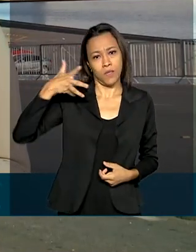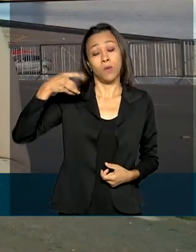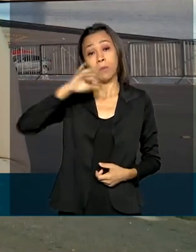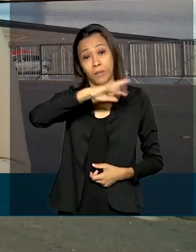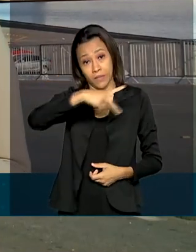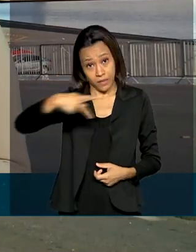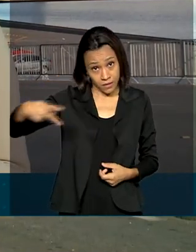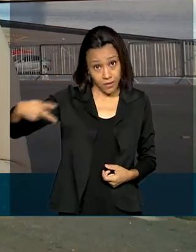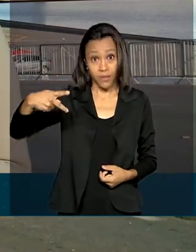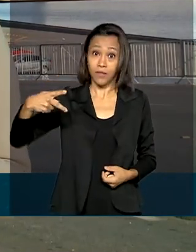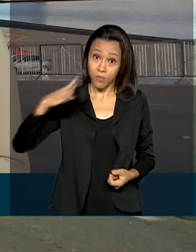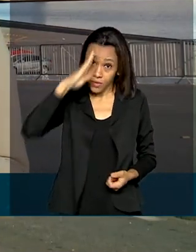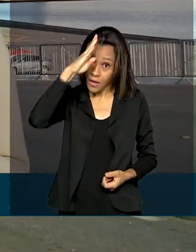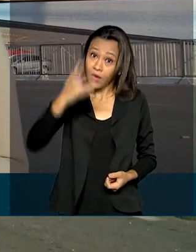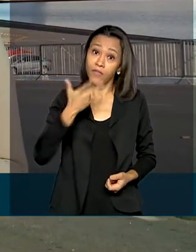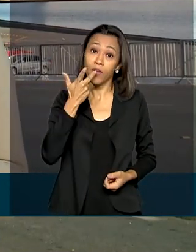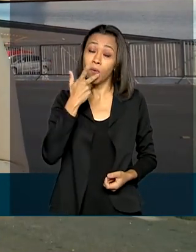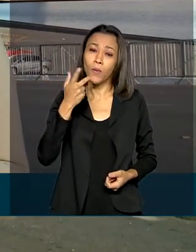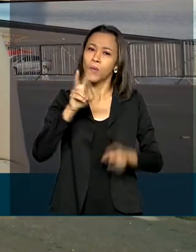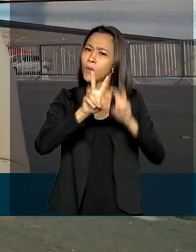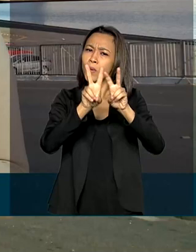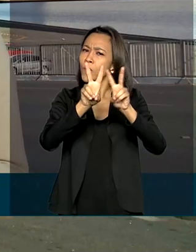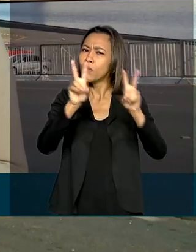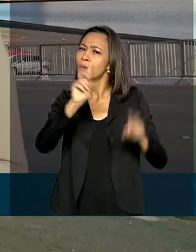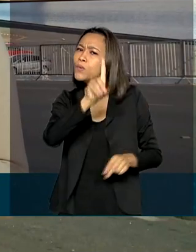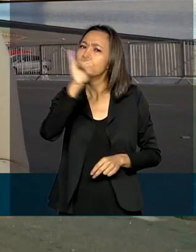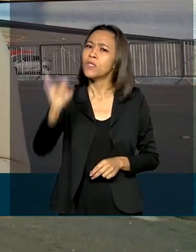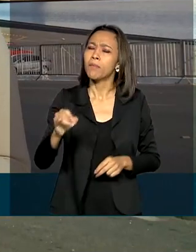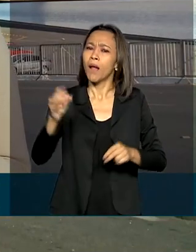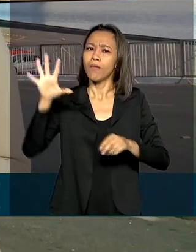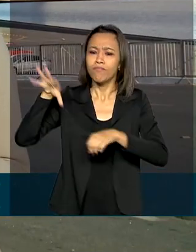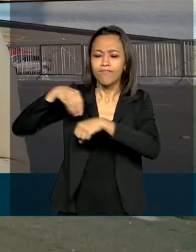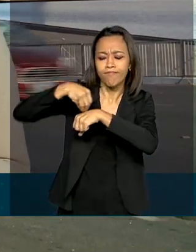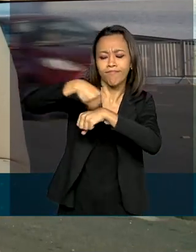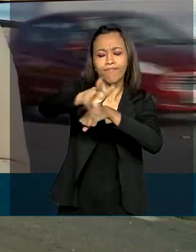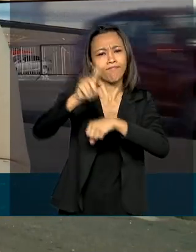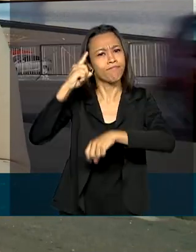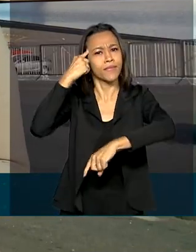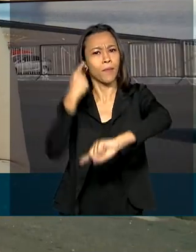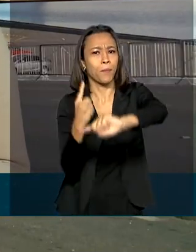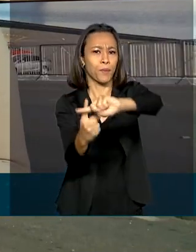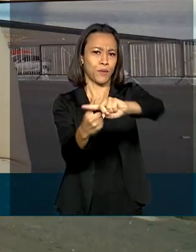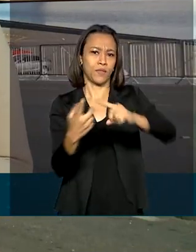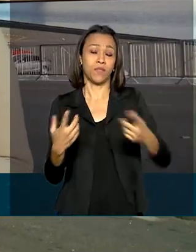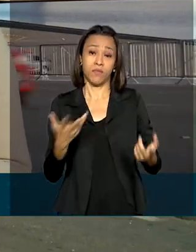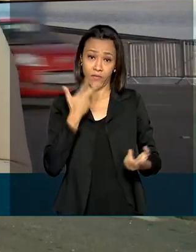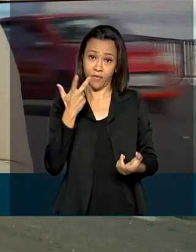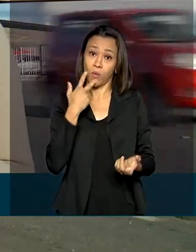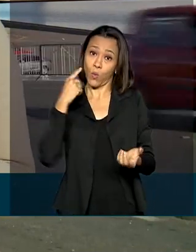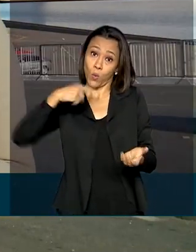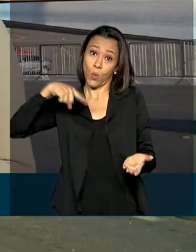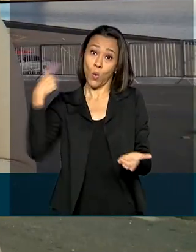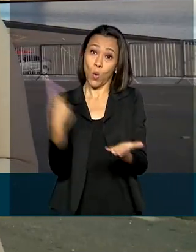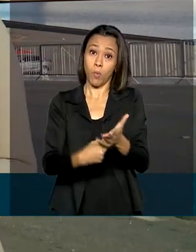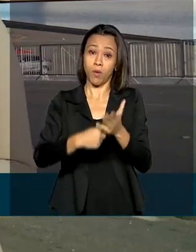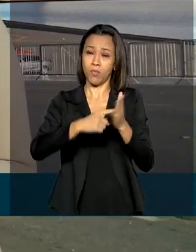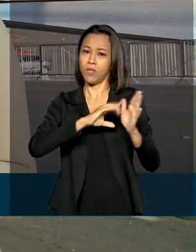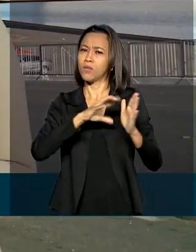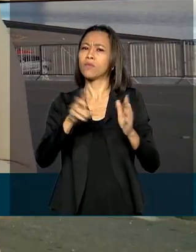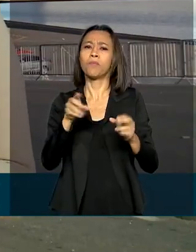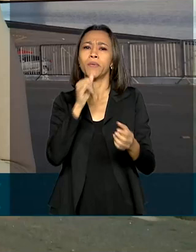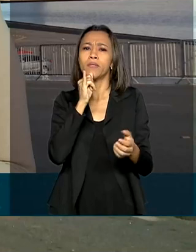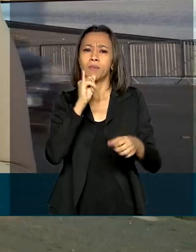Bolsonaro aproveitou a data para mandar uma mensagem de otimismo e reiterou o compromisso com os símbolos nacionais, como a